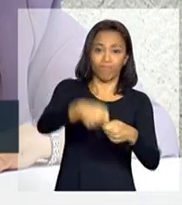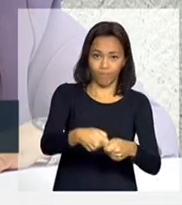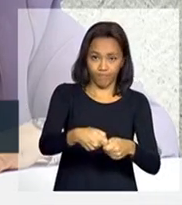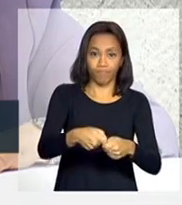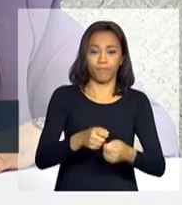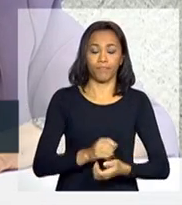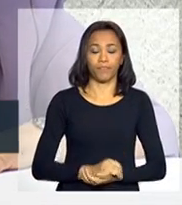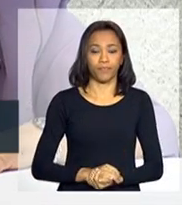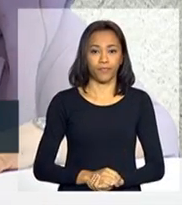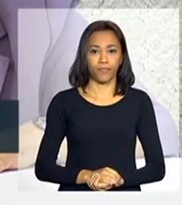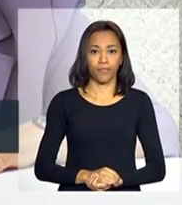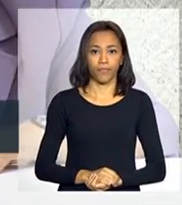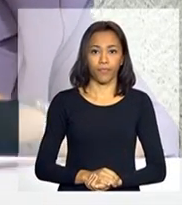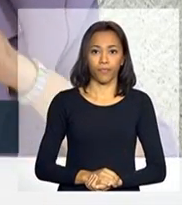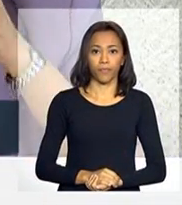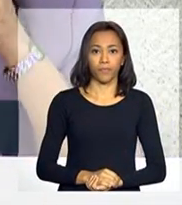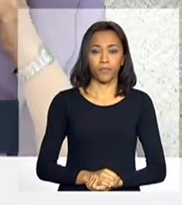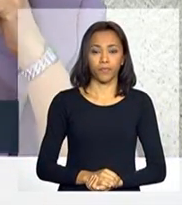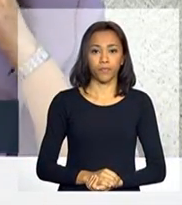Nós temos uma pergunta.